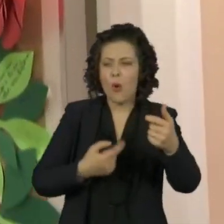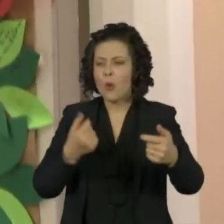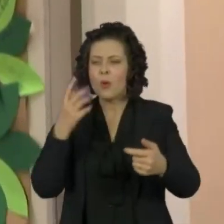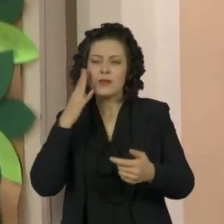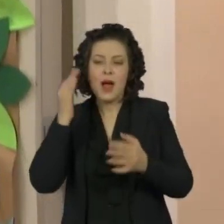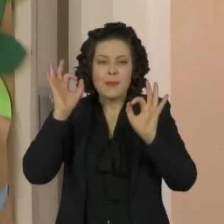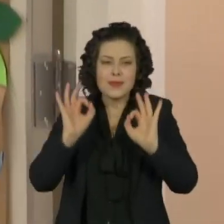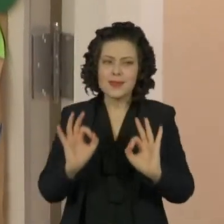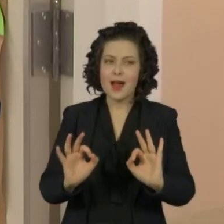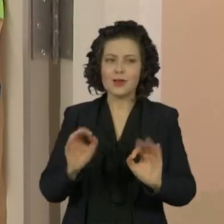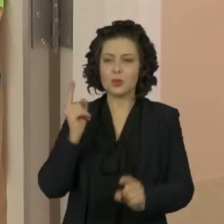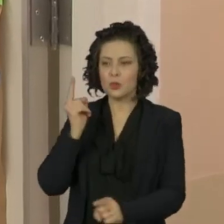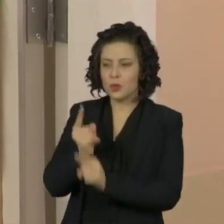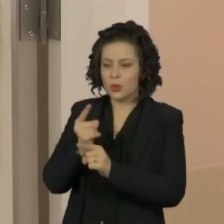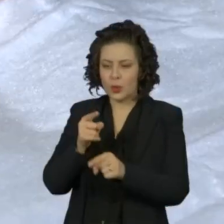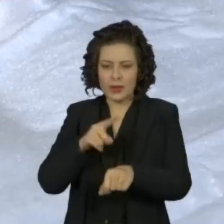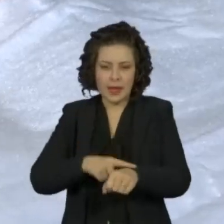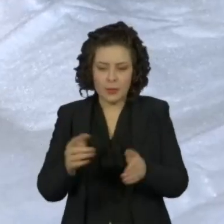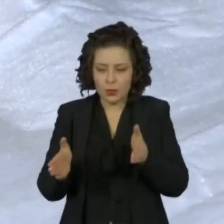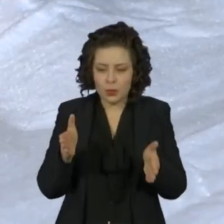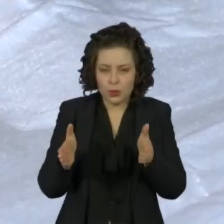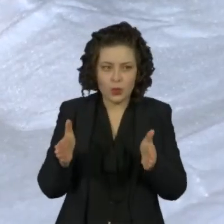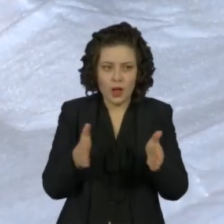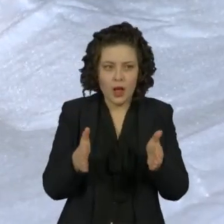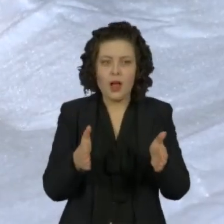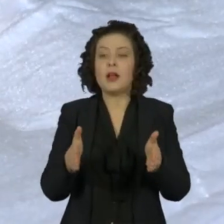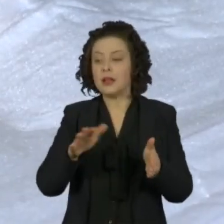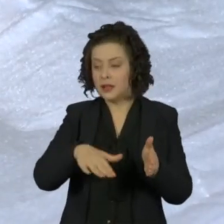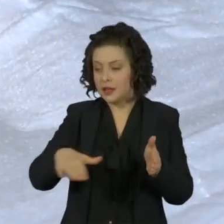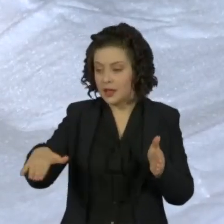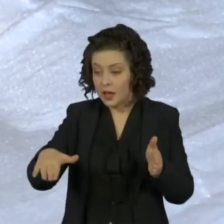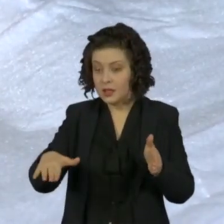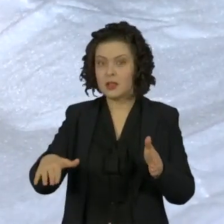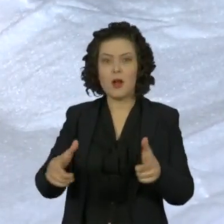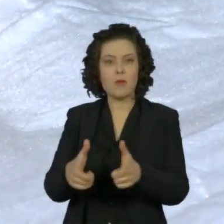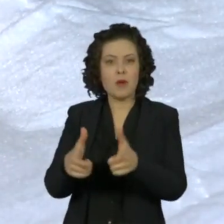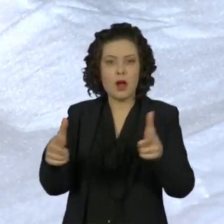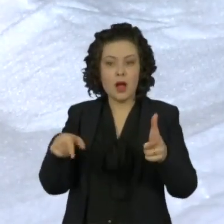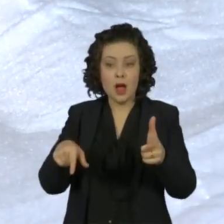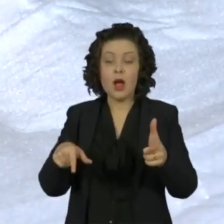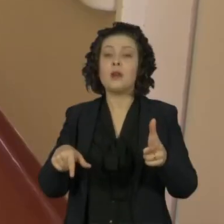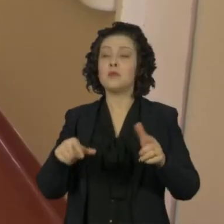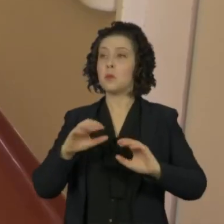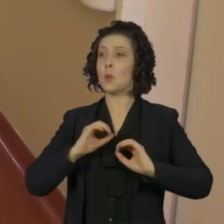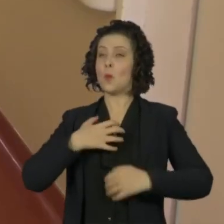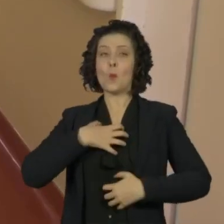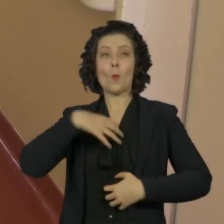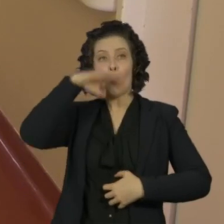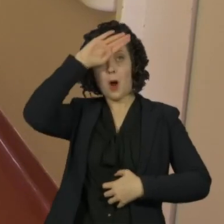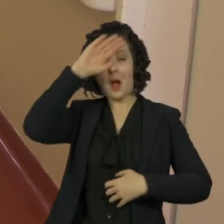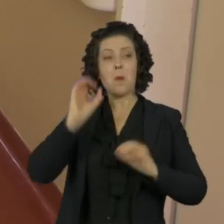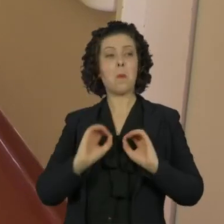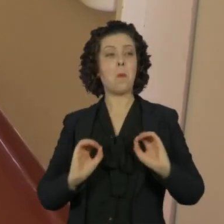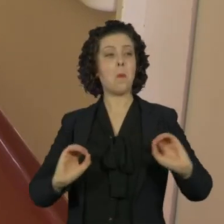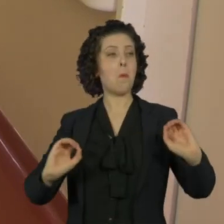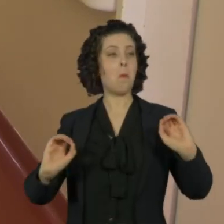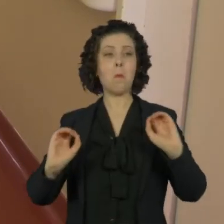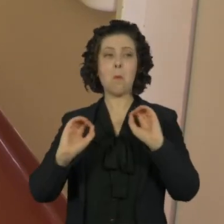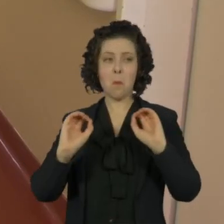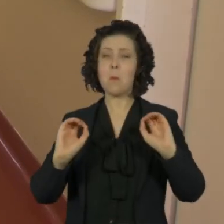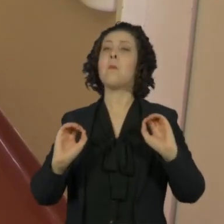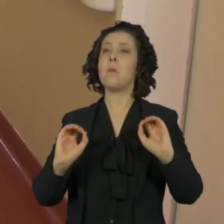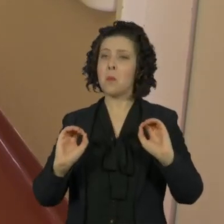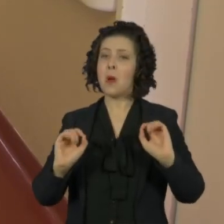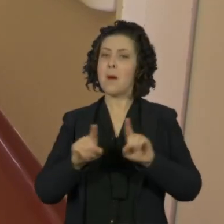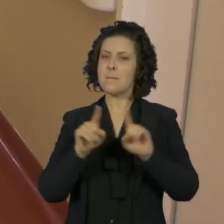descobertas feitas em pouco tempo foi que crianças, em muitos casos, podem ser assintomáticas. Mas uma síndrome rara